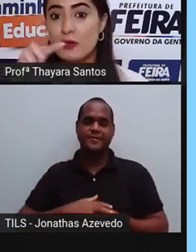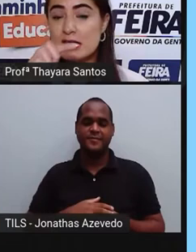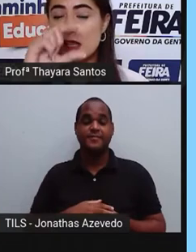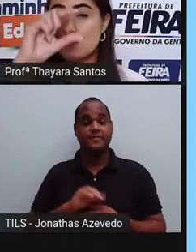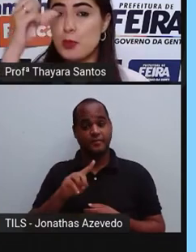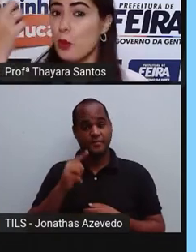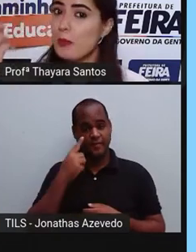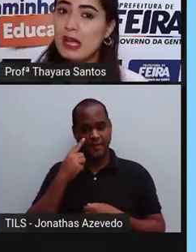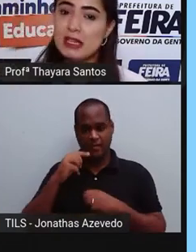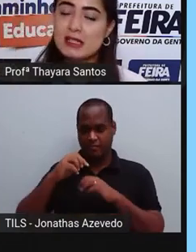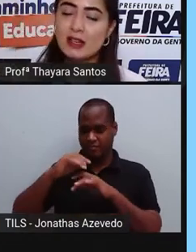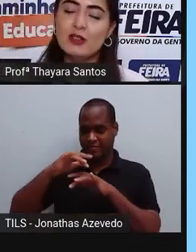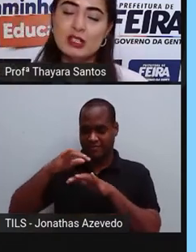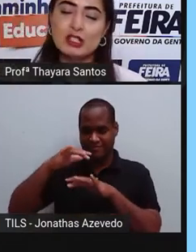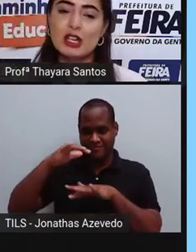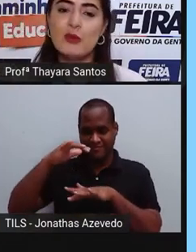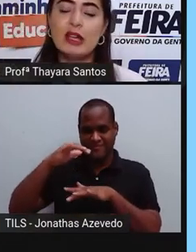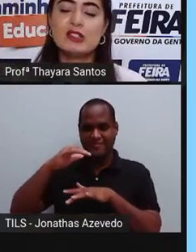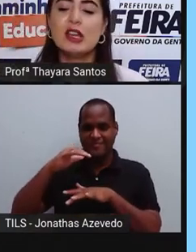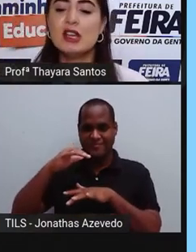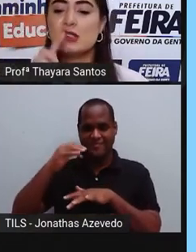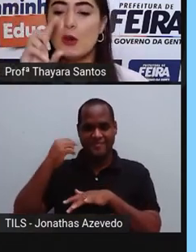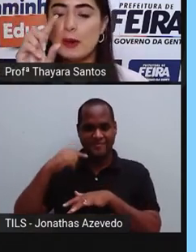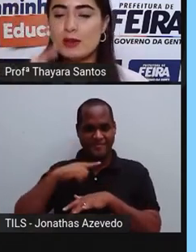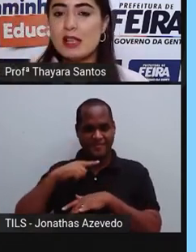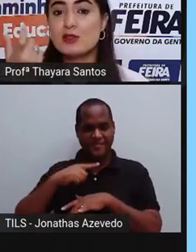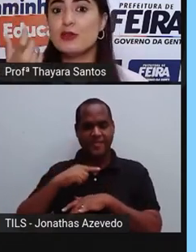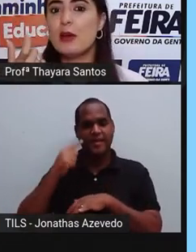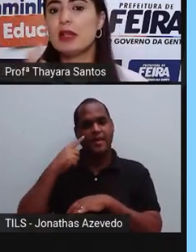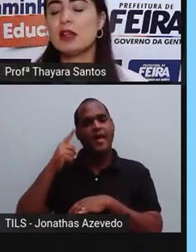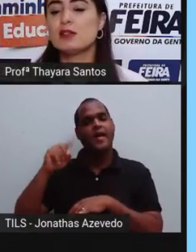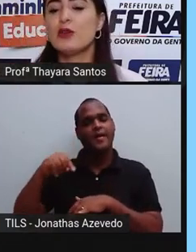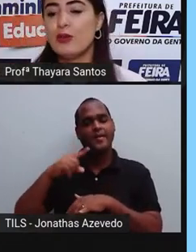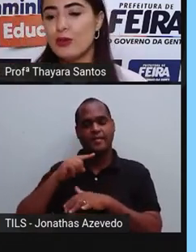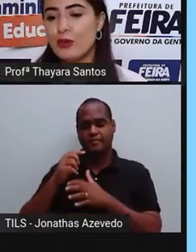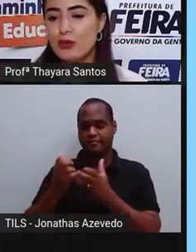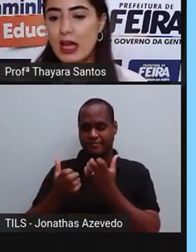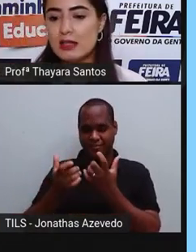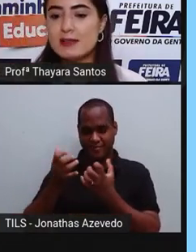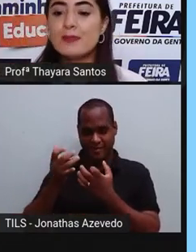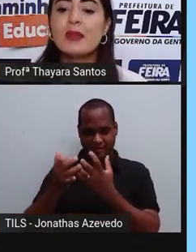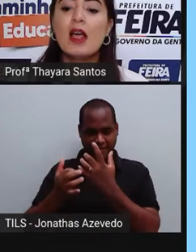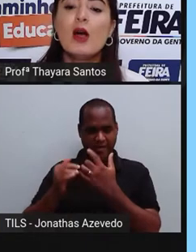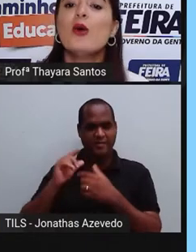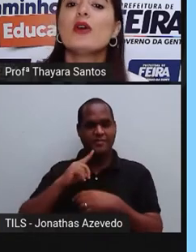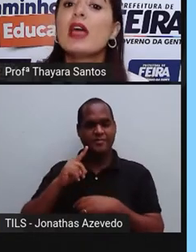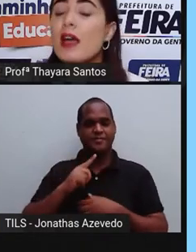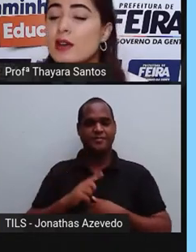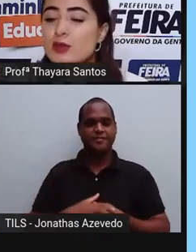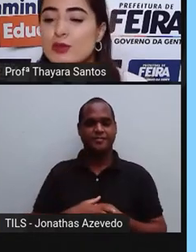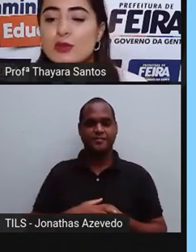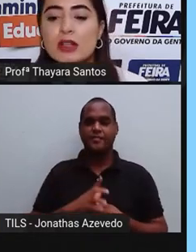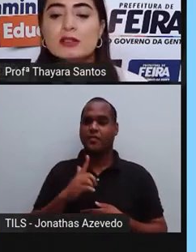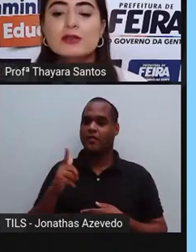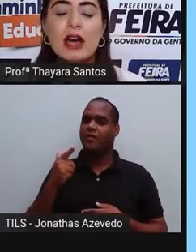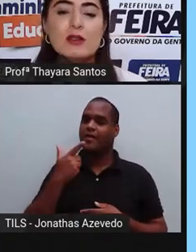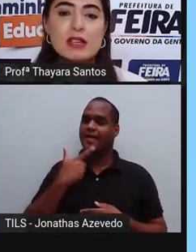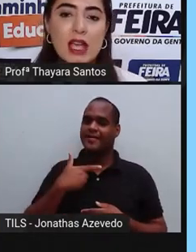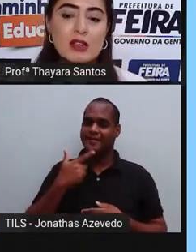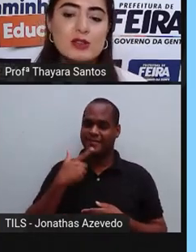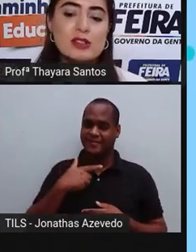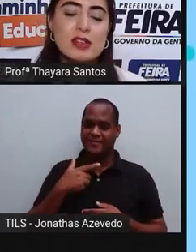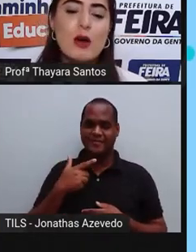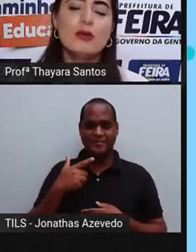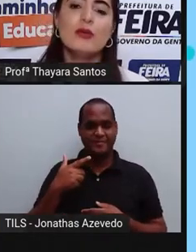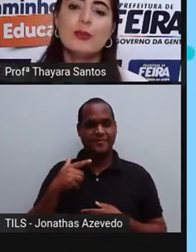isso que a gente vê essa espuma ainda da cerveja, geralmente. Isso é o processo de fermentação que o fungo faz. O queijo, vários